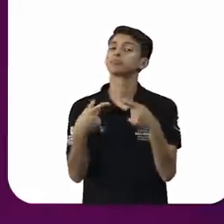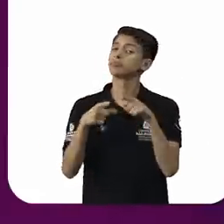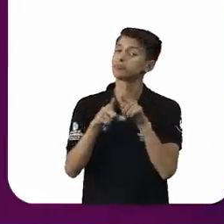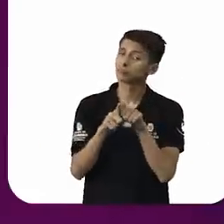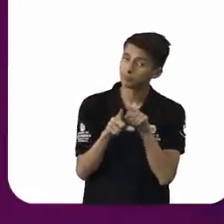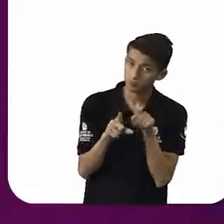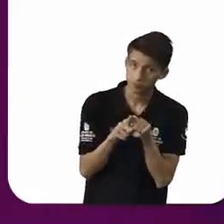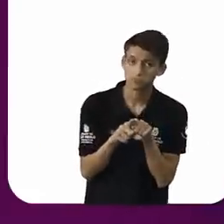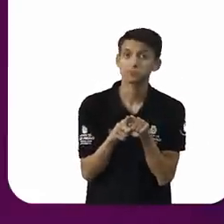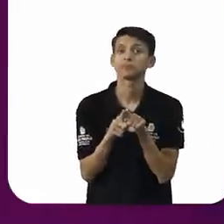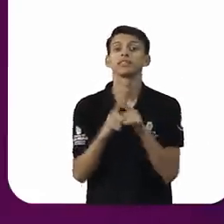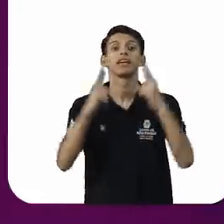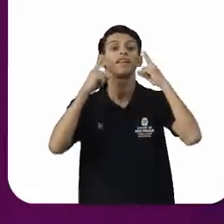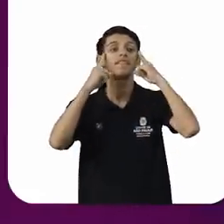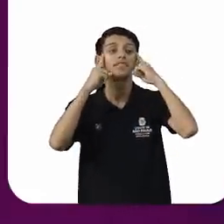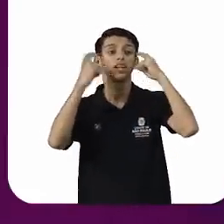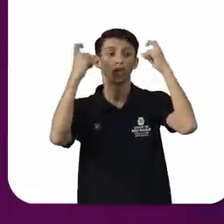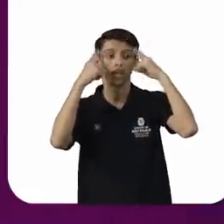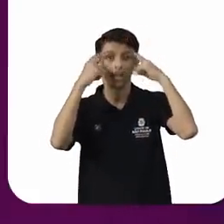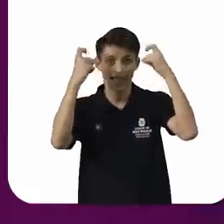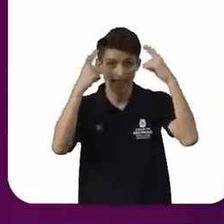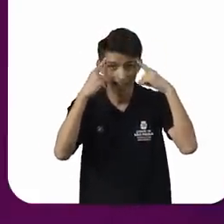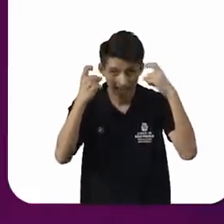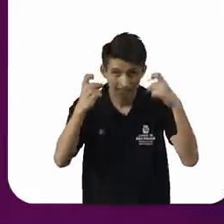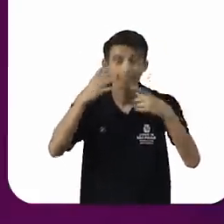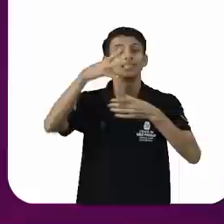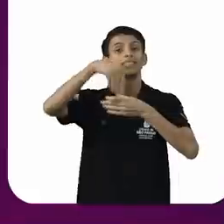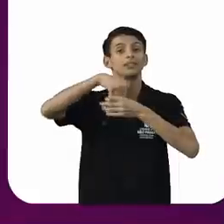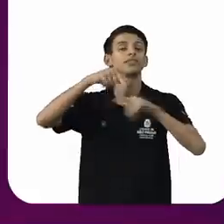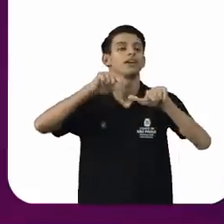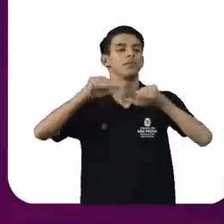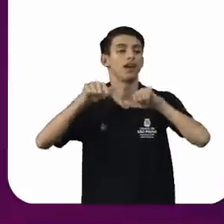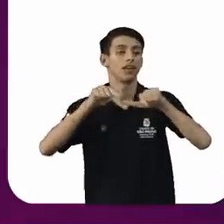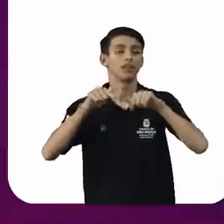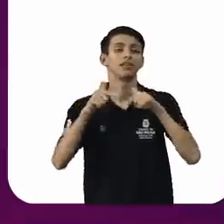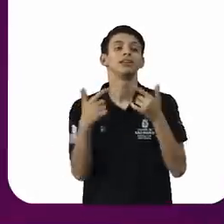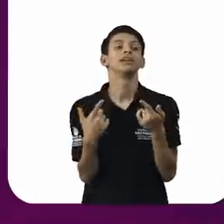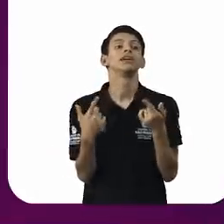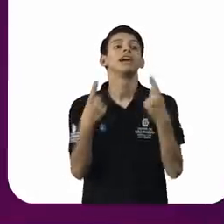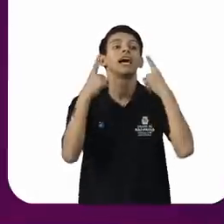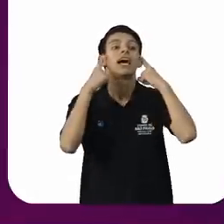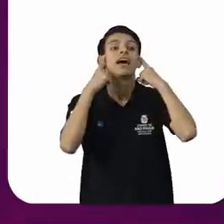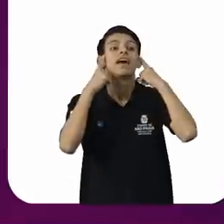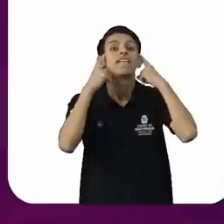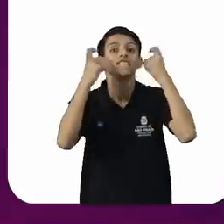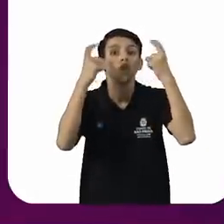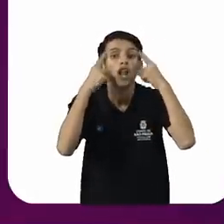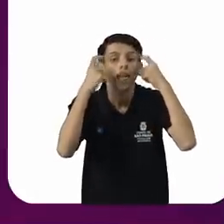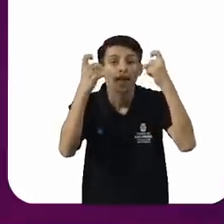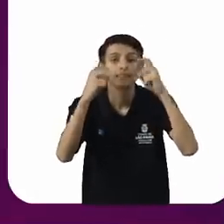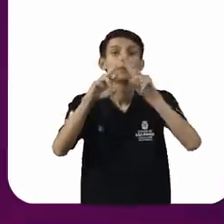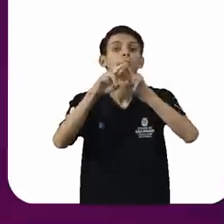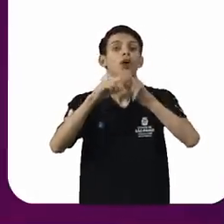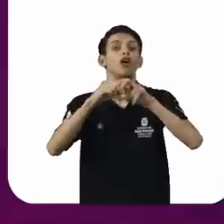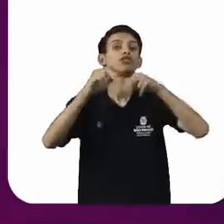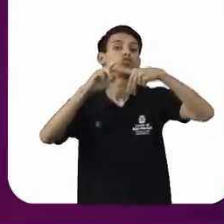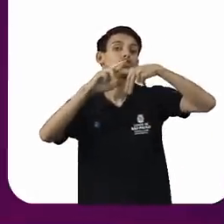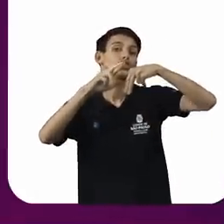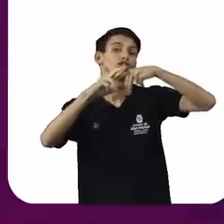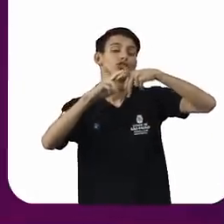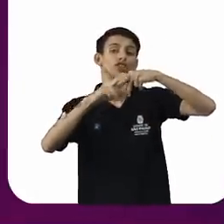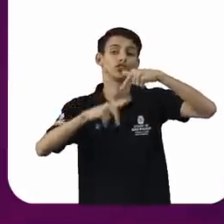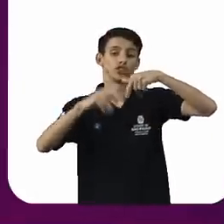dentro do ambiente de trabalho, e mais especificamente na violência de gênero. O assédio sexual, ele, em regra,